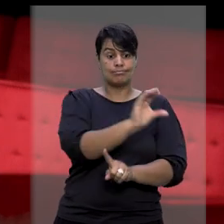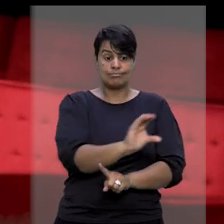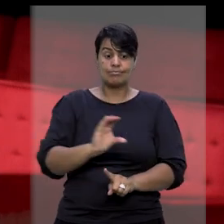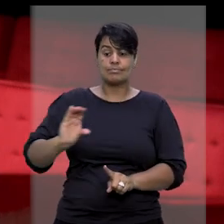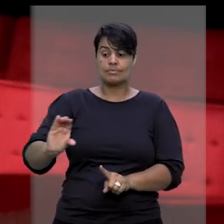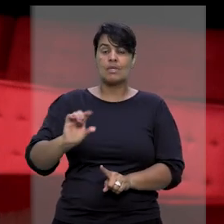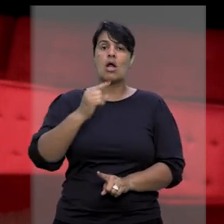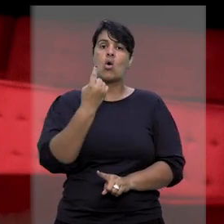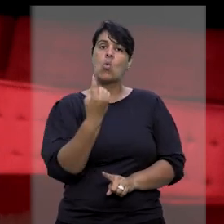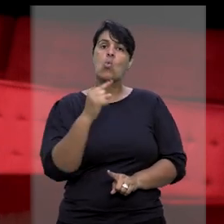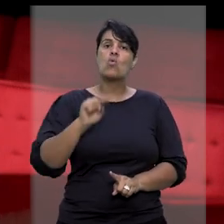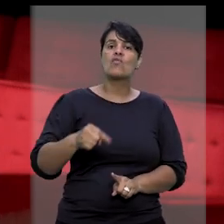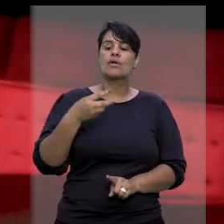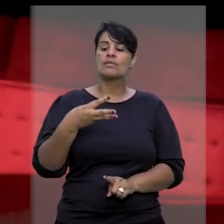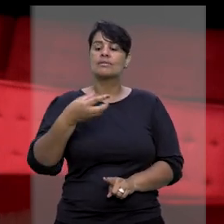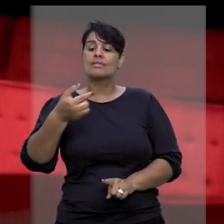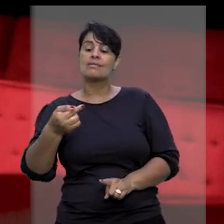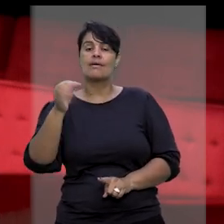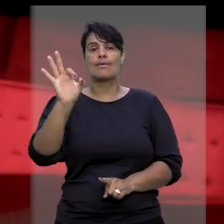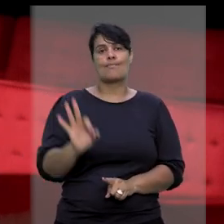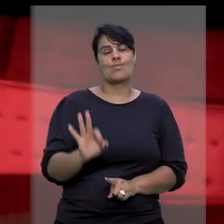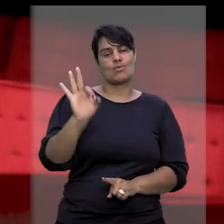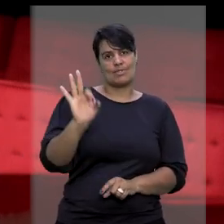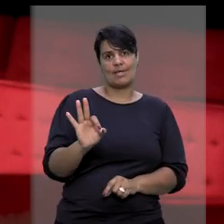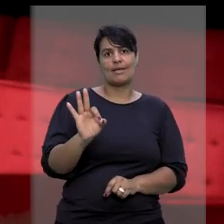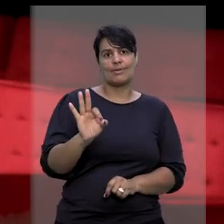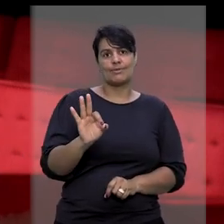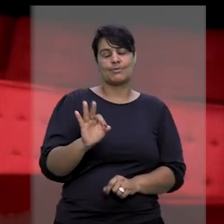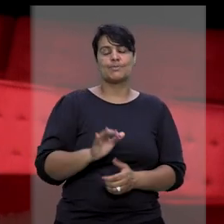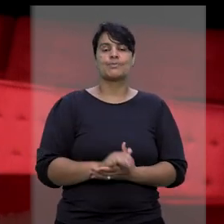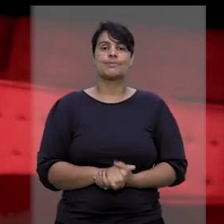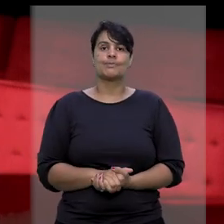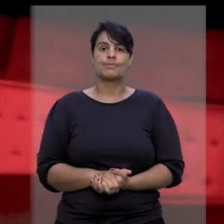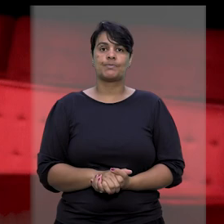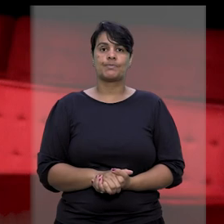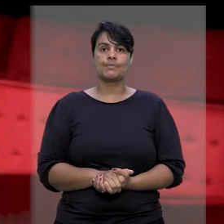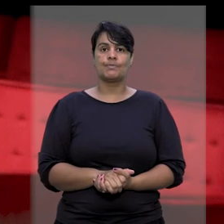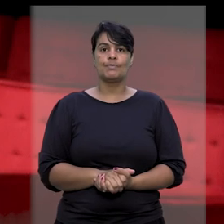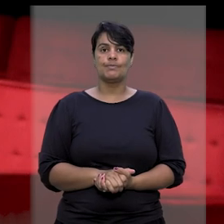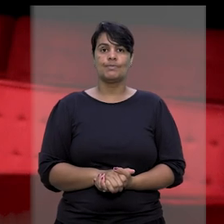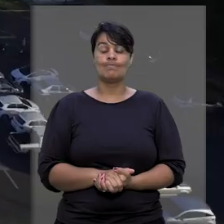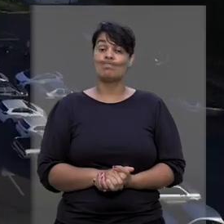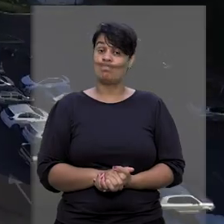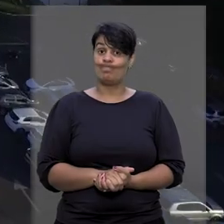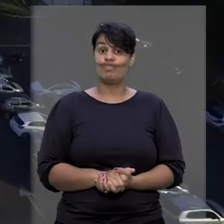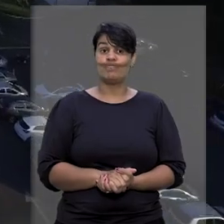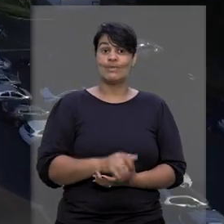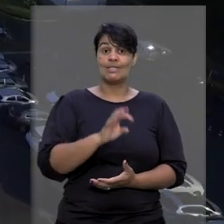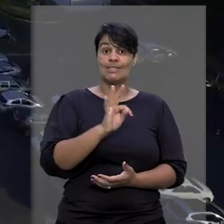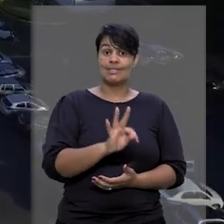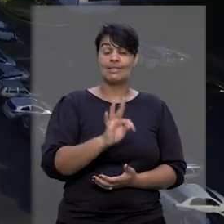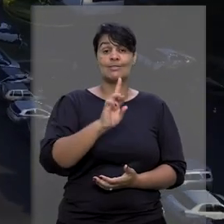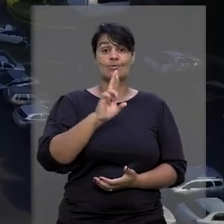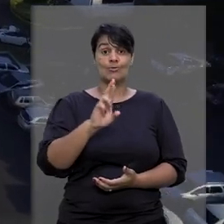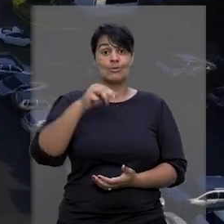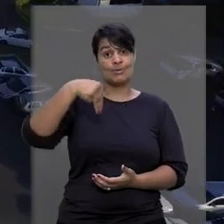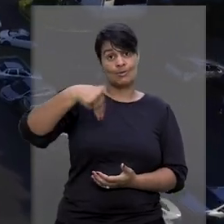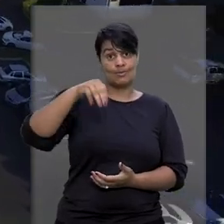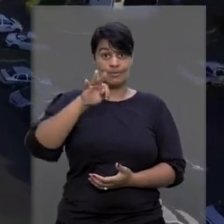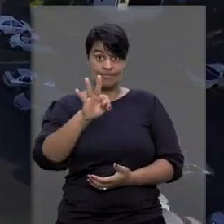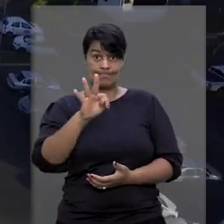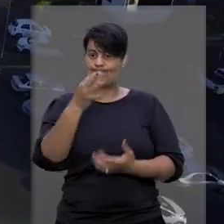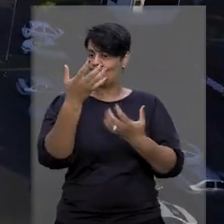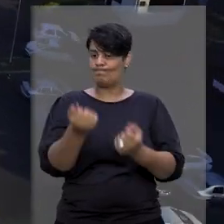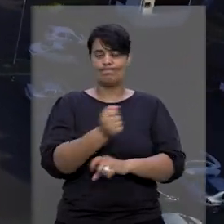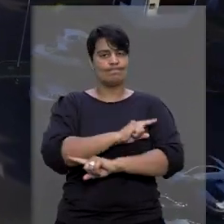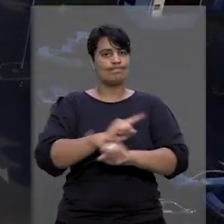corresponder a 1,37% do valor dos créditos. O Tribunal de Justiça de Mato Grosso